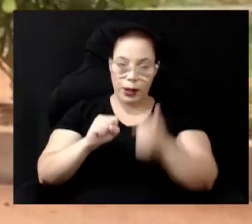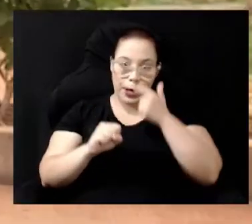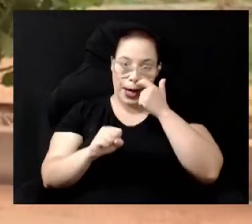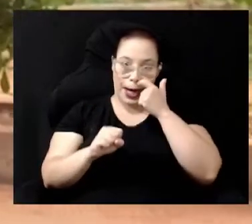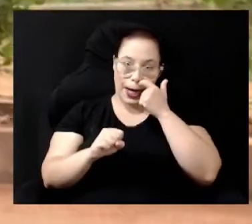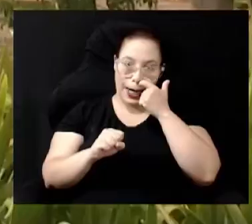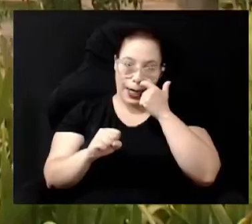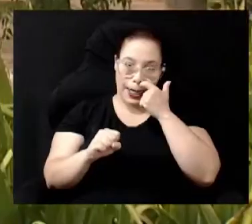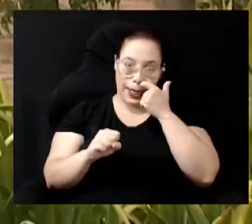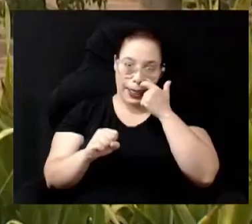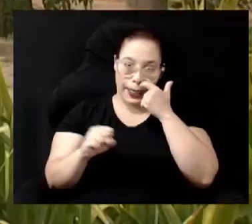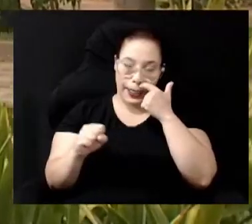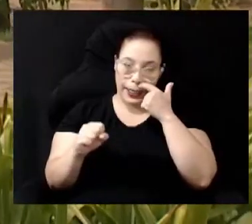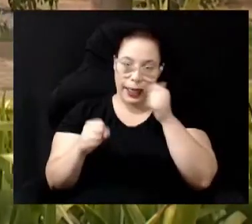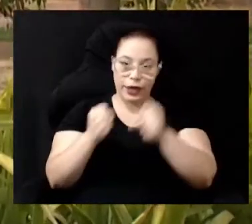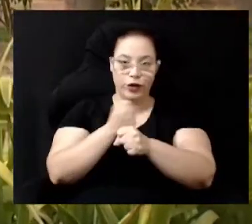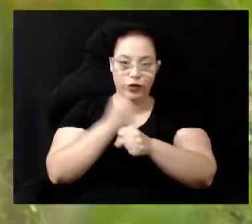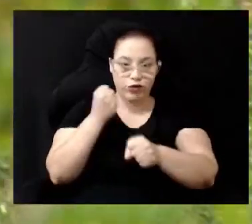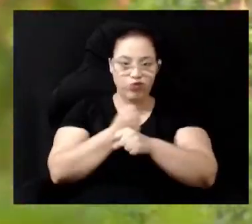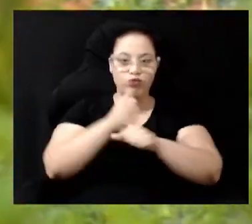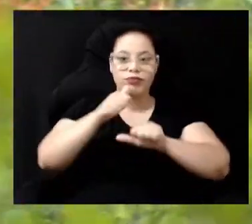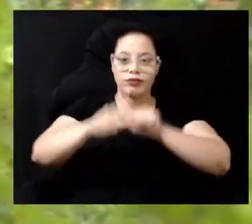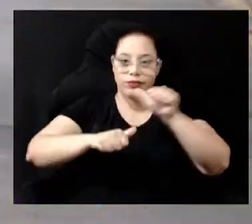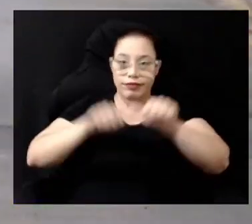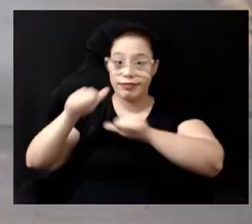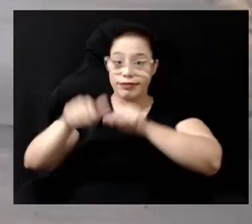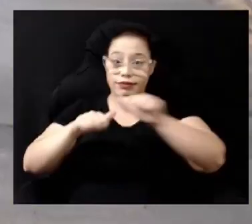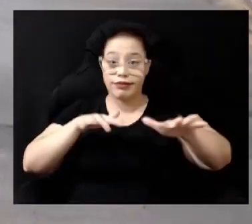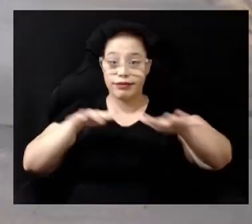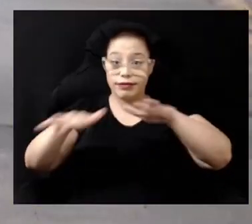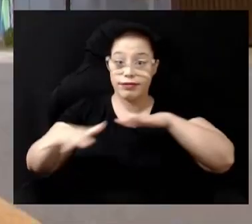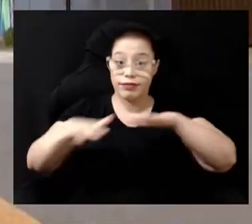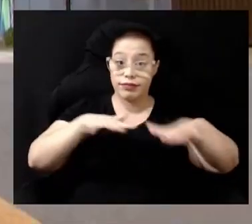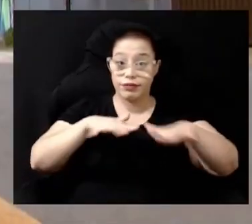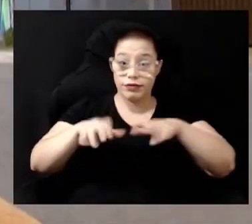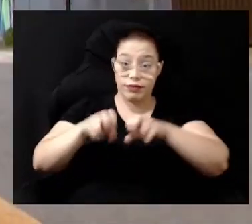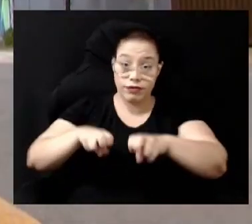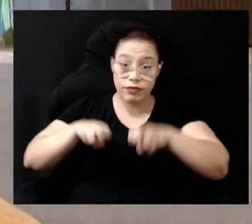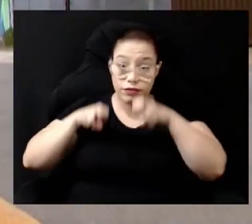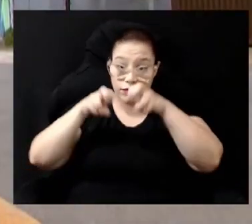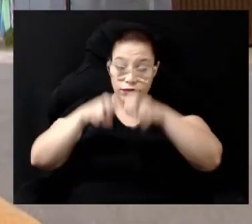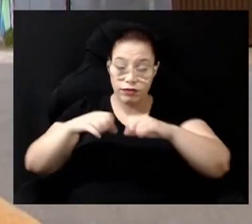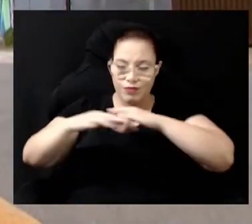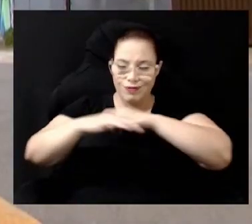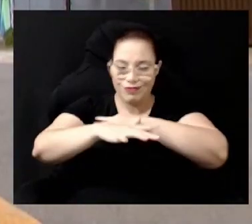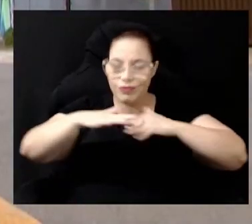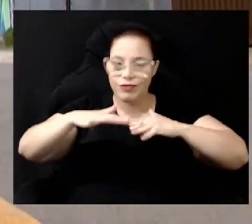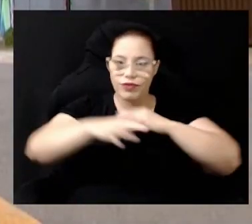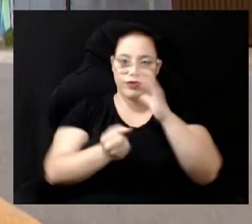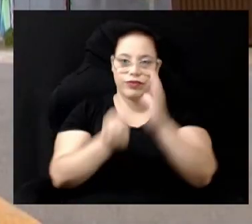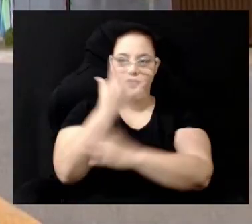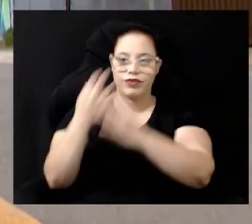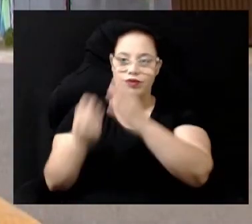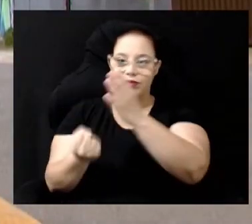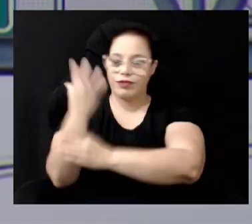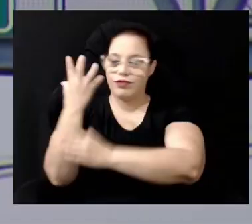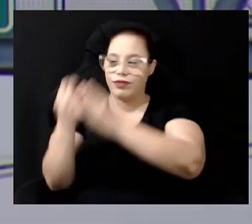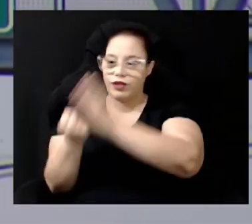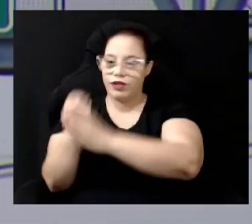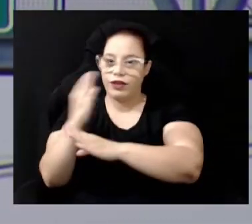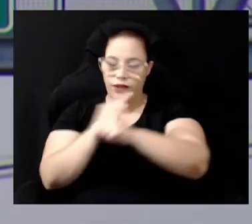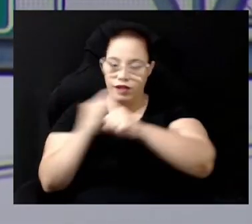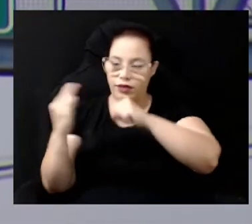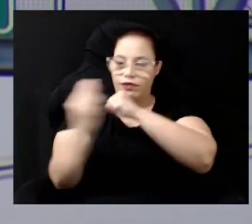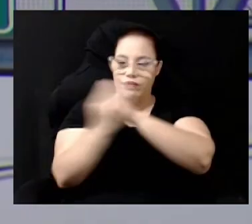marcantes transformações territoriais de rural para urbana surgindo então os primeiros bairros dos Amaraz